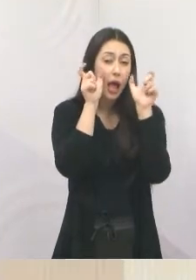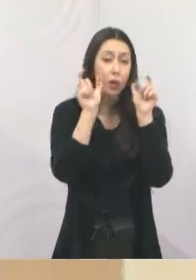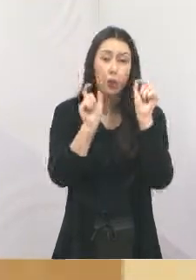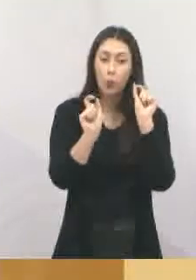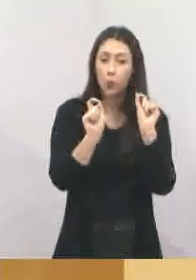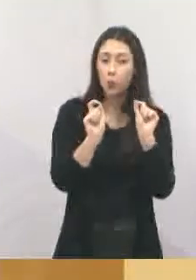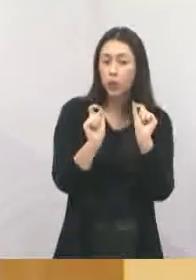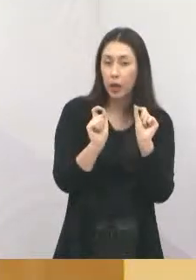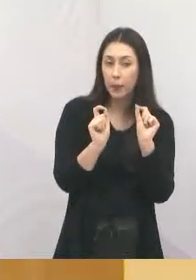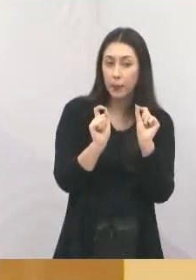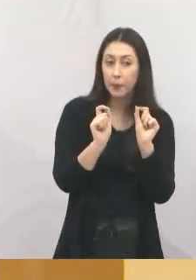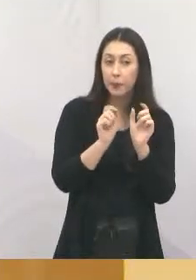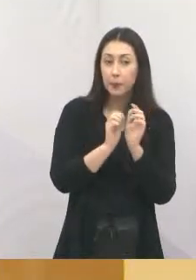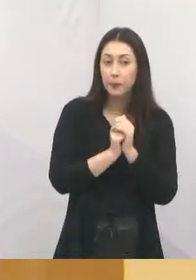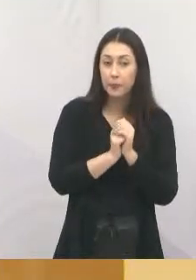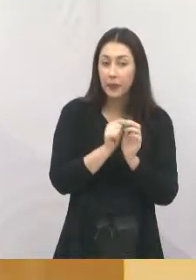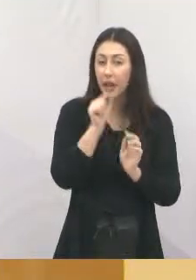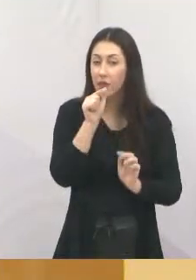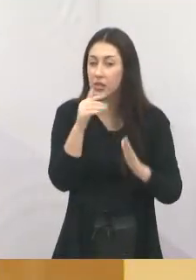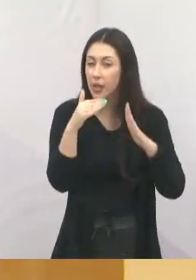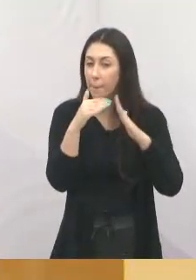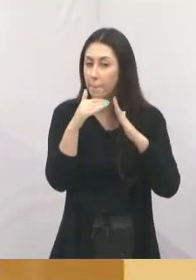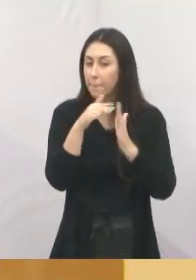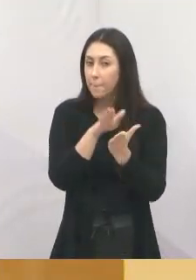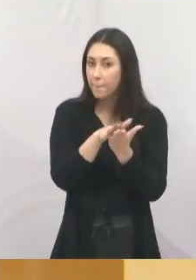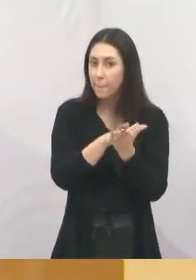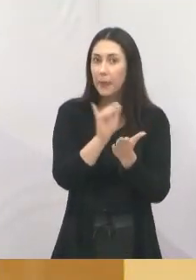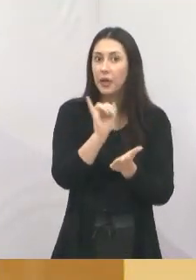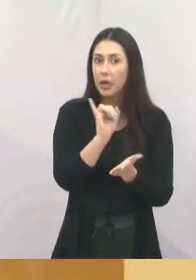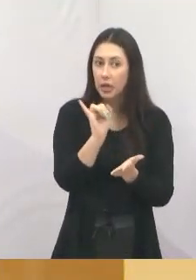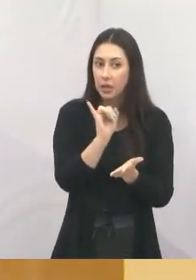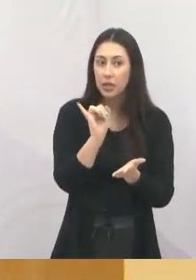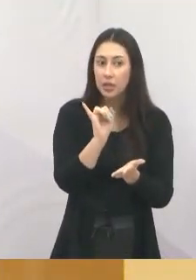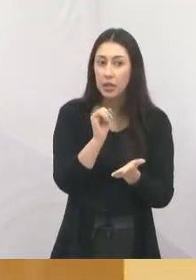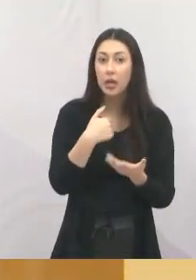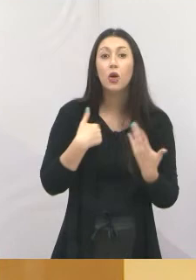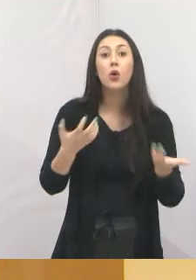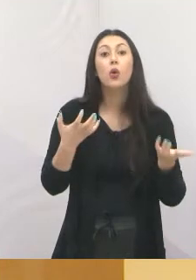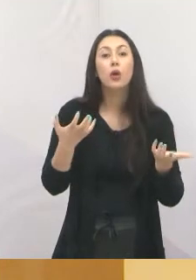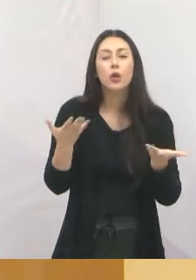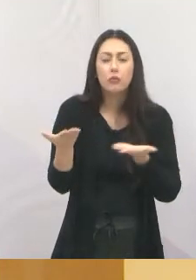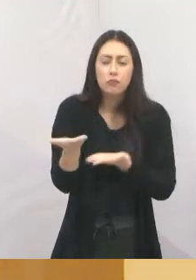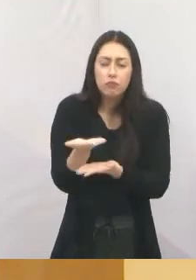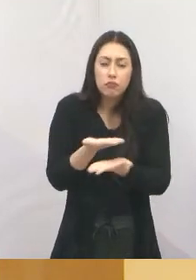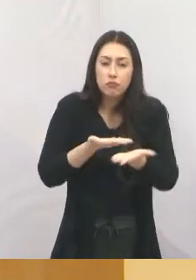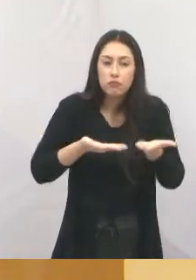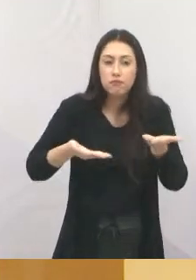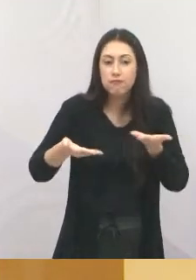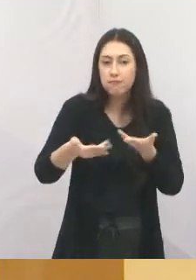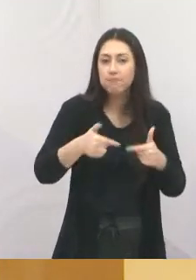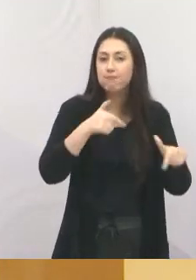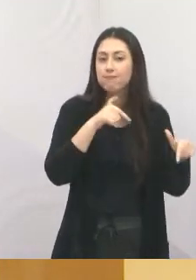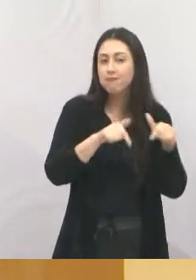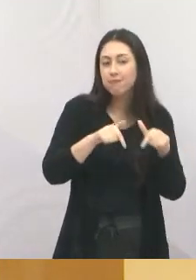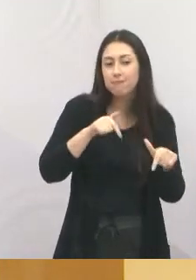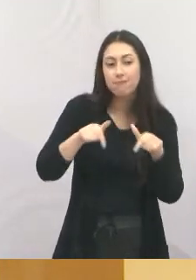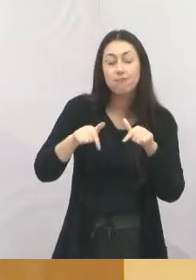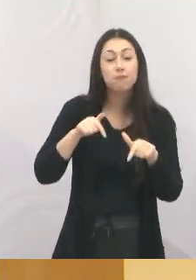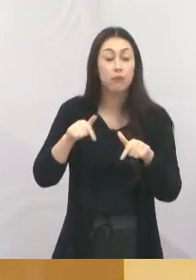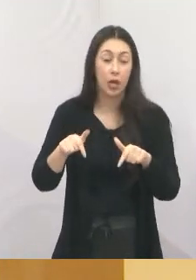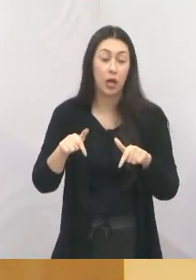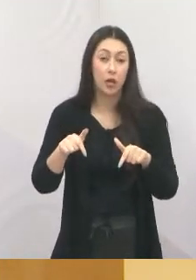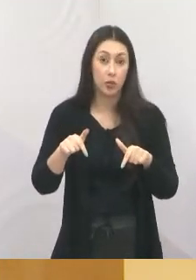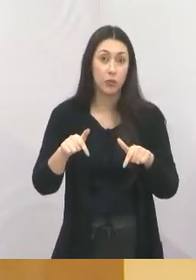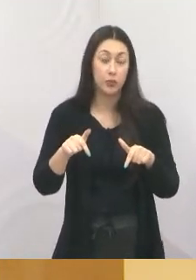de você, munícipe de Jacareí, eu quero partilhar um pouco o nosso trabalho, é um